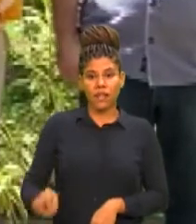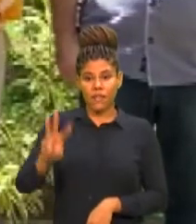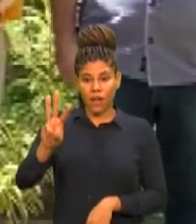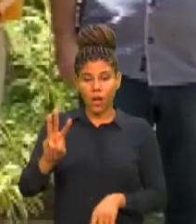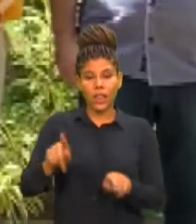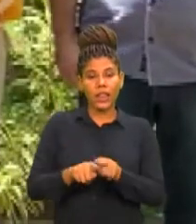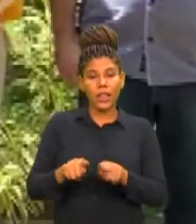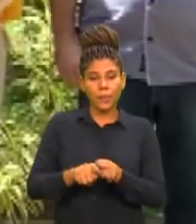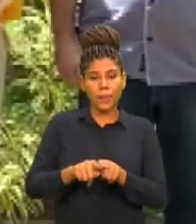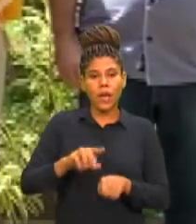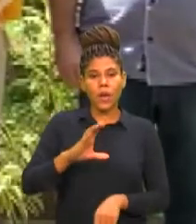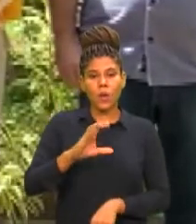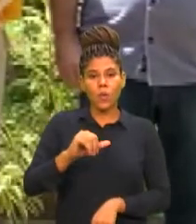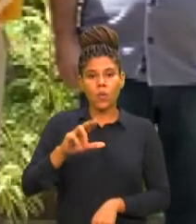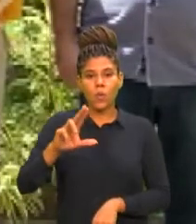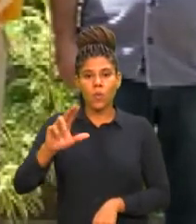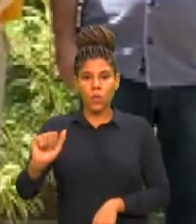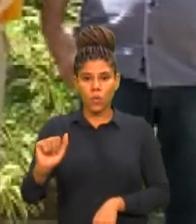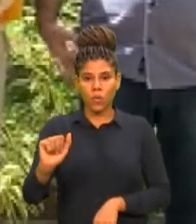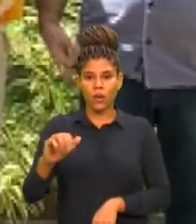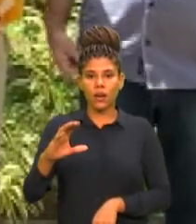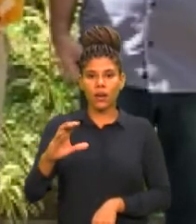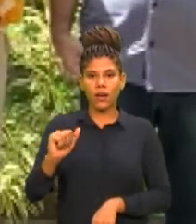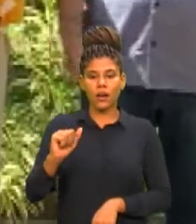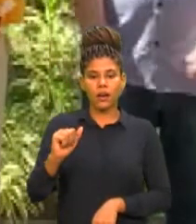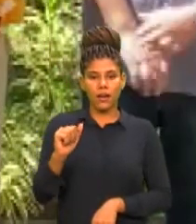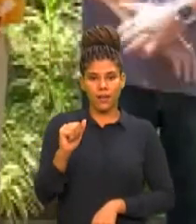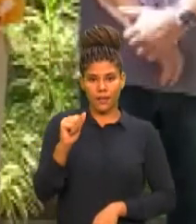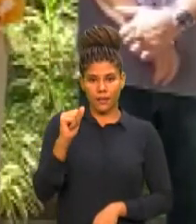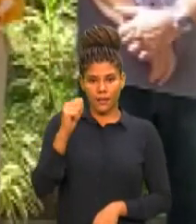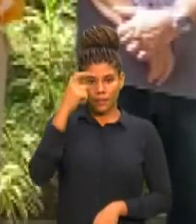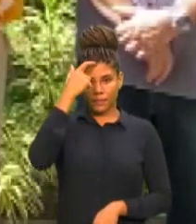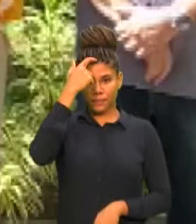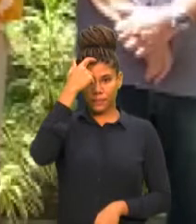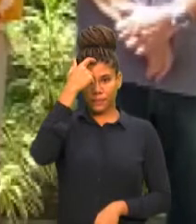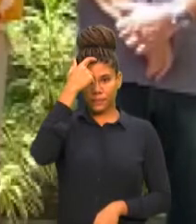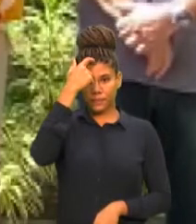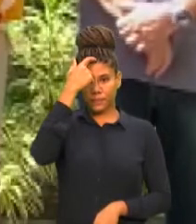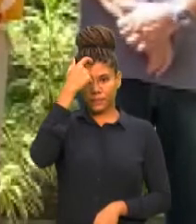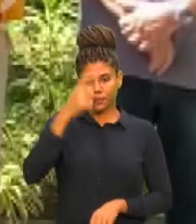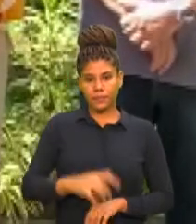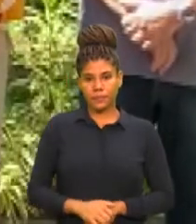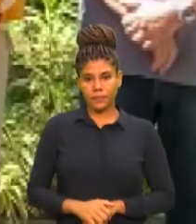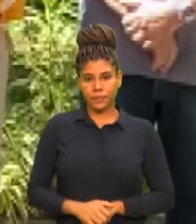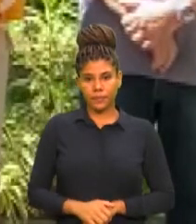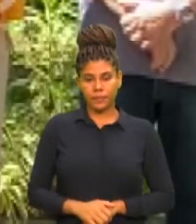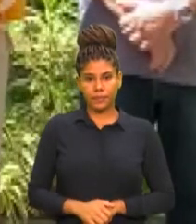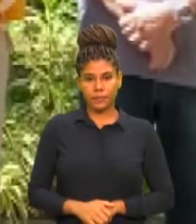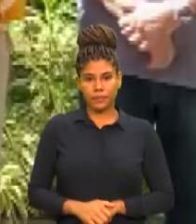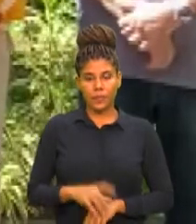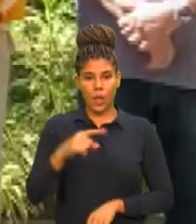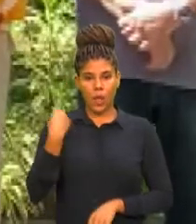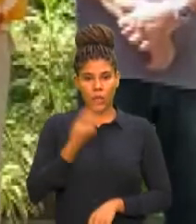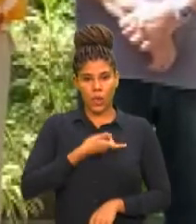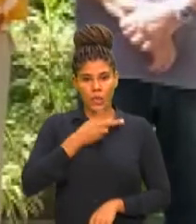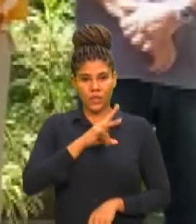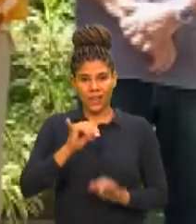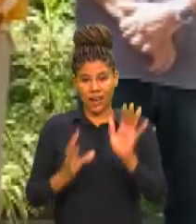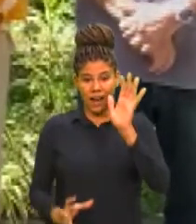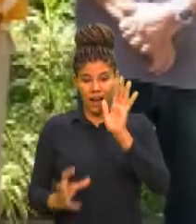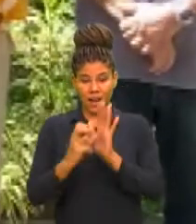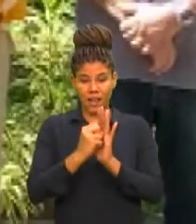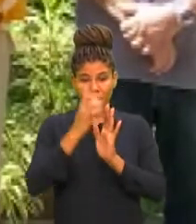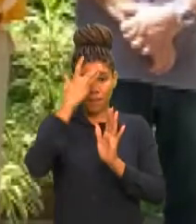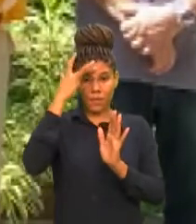Nós teremos o Centro Cultural Canindezinho. Então, vamos cadastrar essas pessoas do